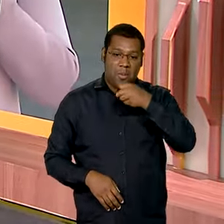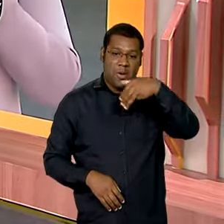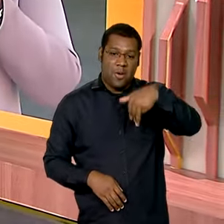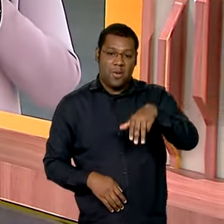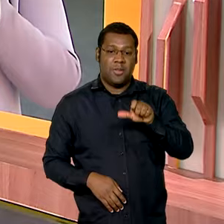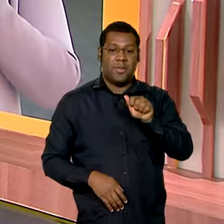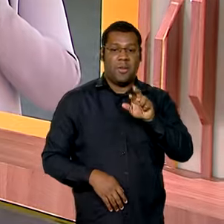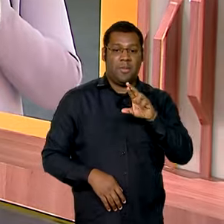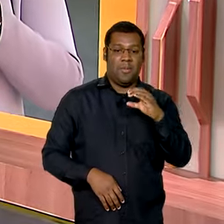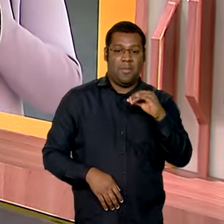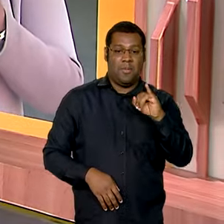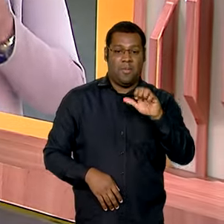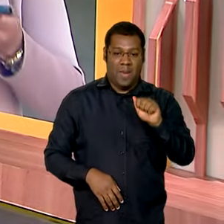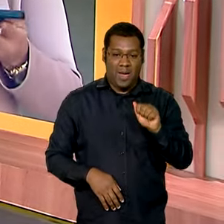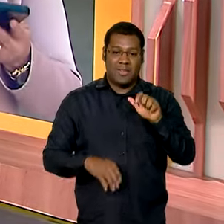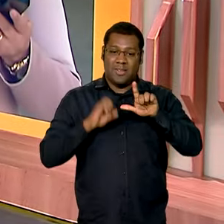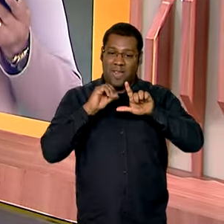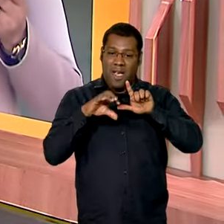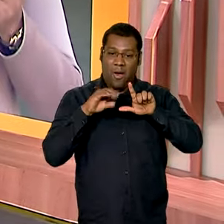vivo. Bom dia, Márcia.